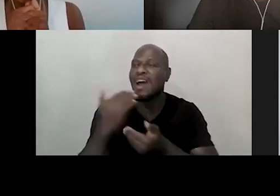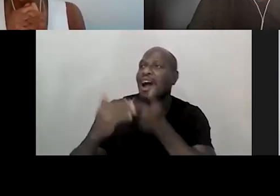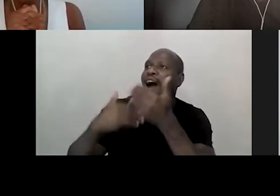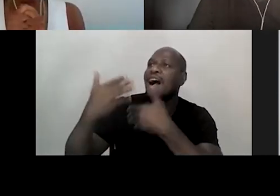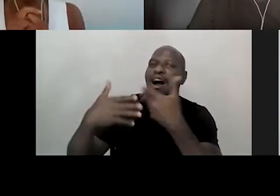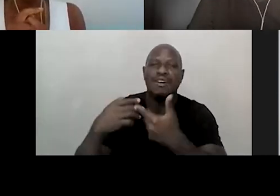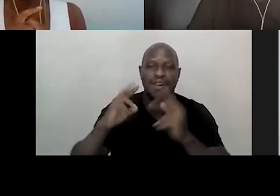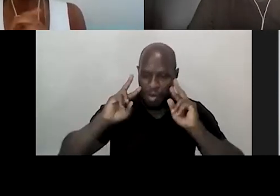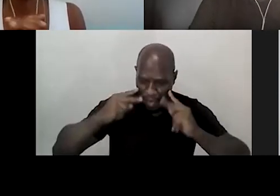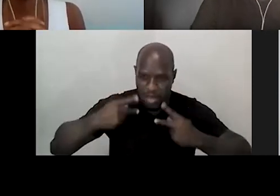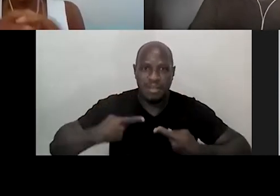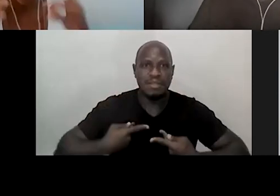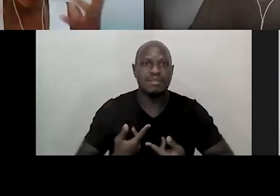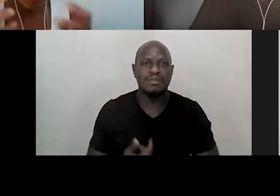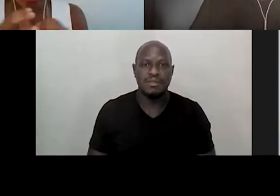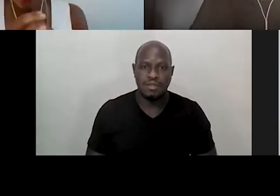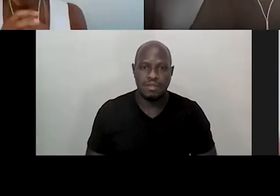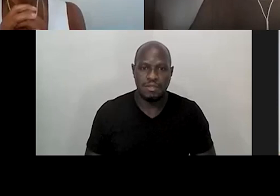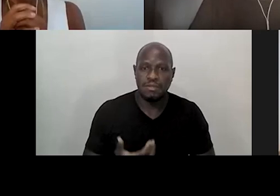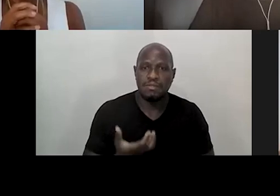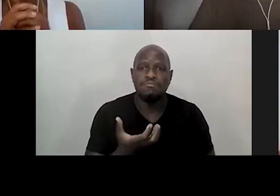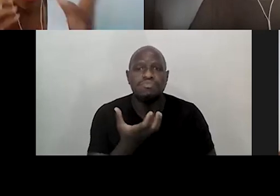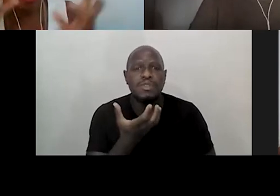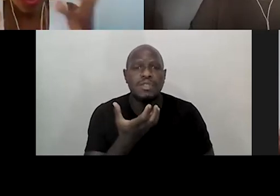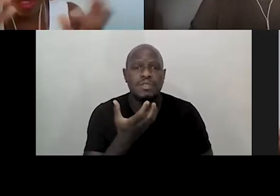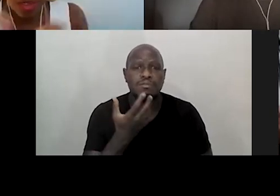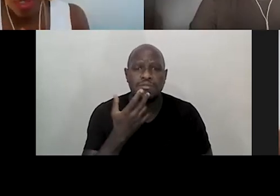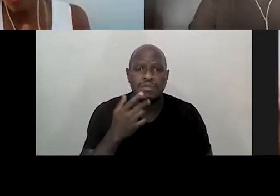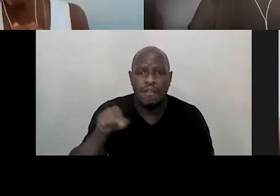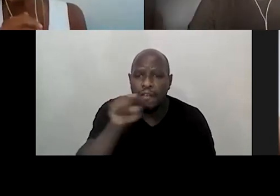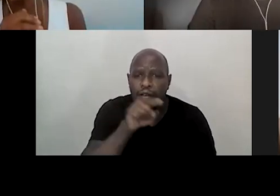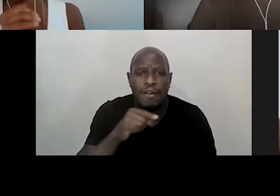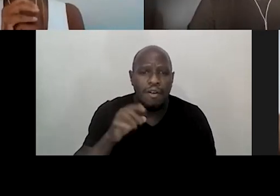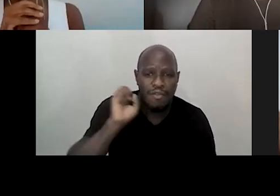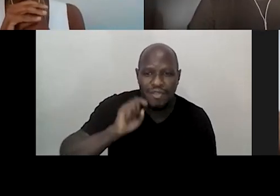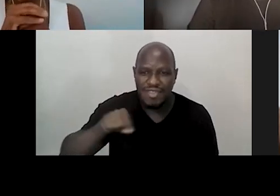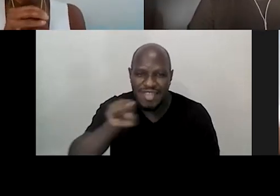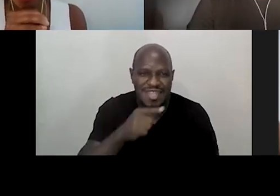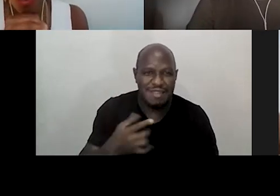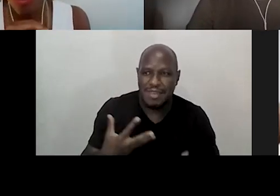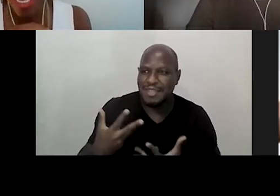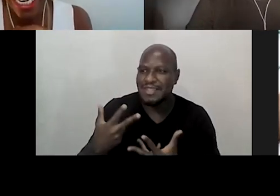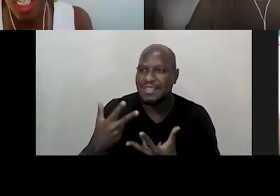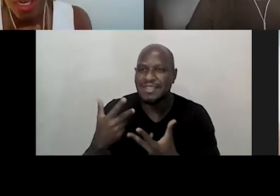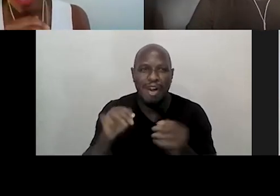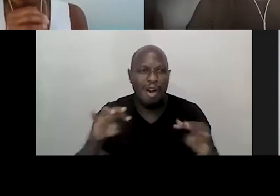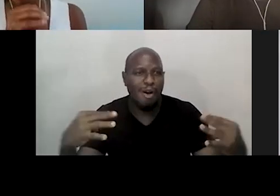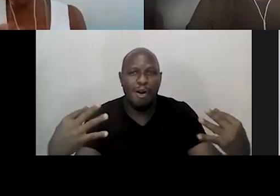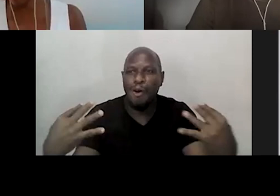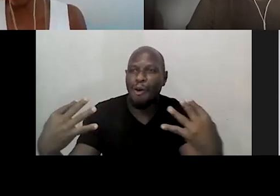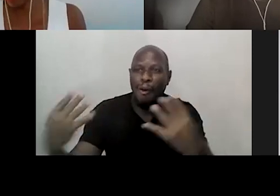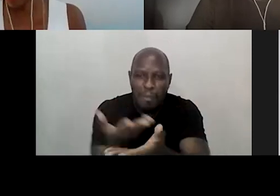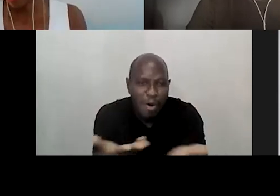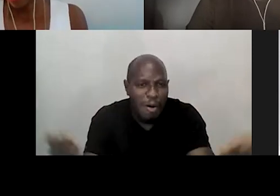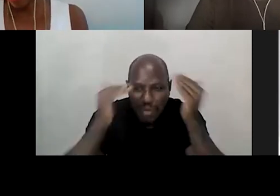humano mesmo. eu queria muito ter ouvido vocês, eu não sei, imagino que o nosso grande público, respeitável